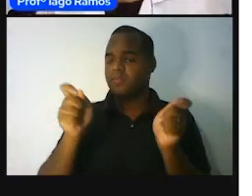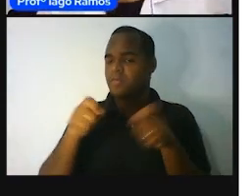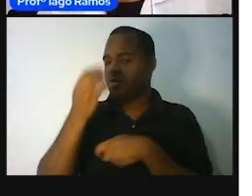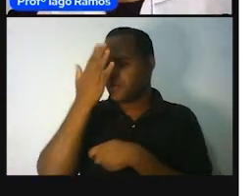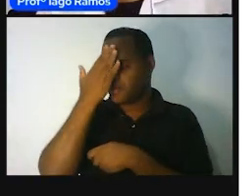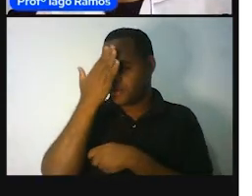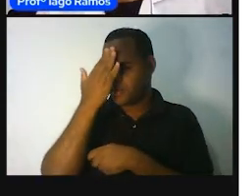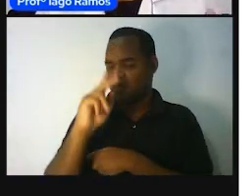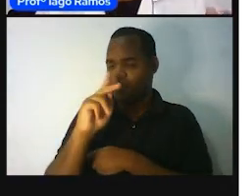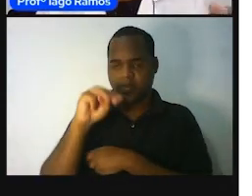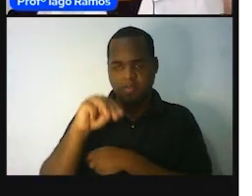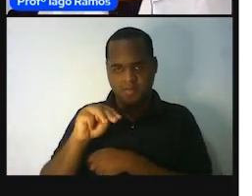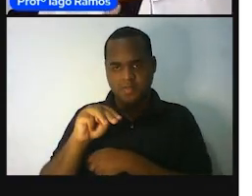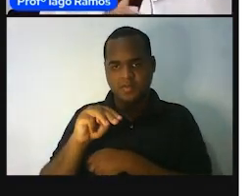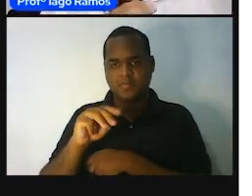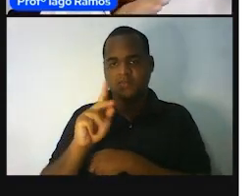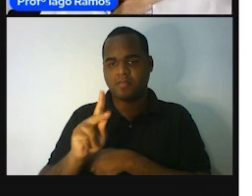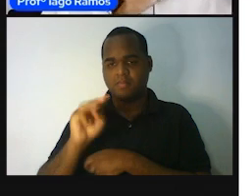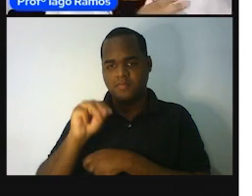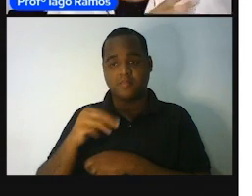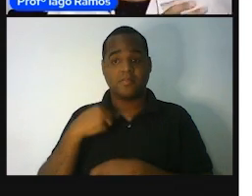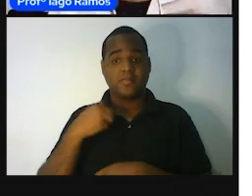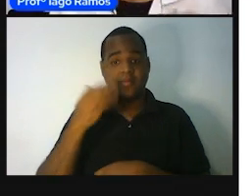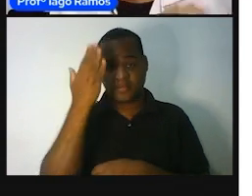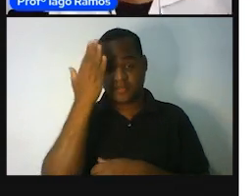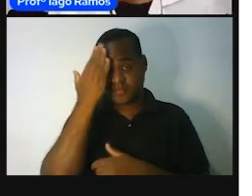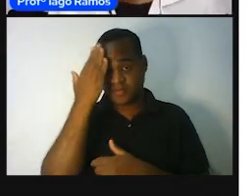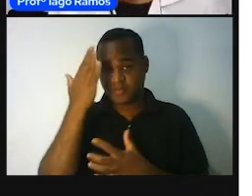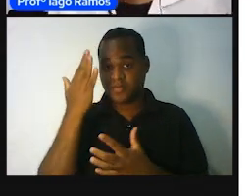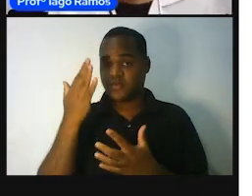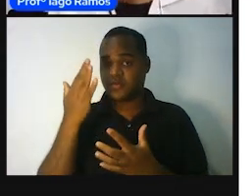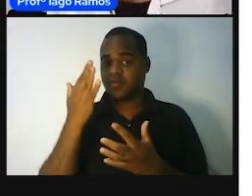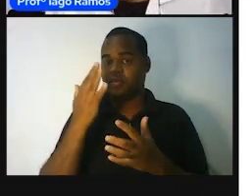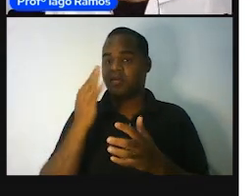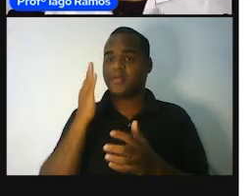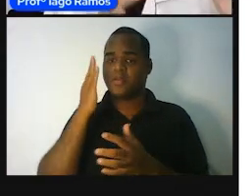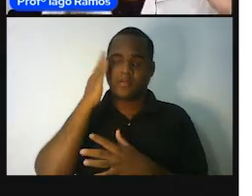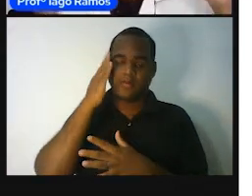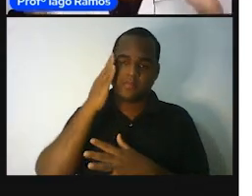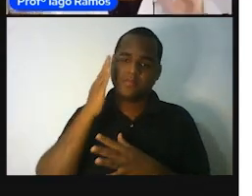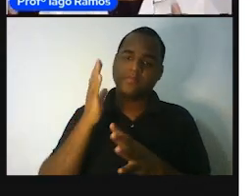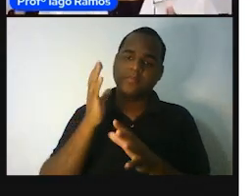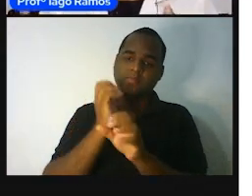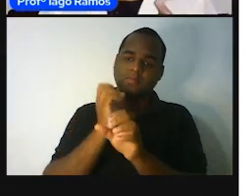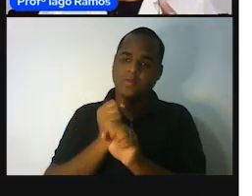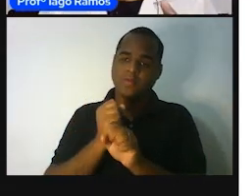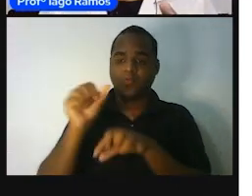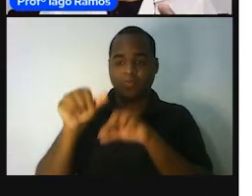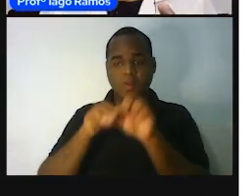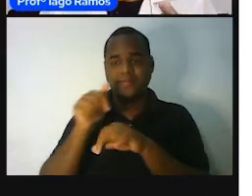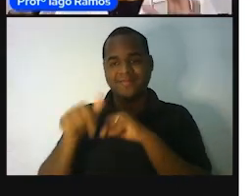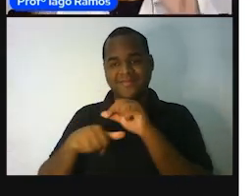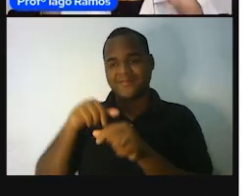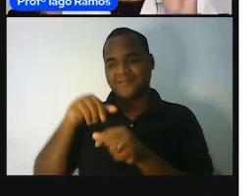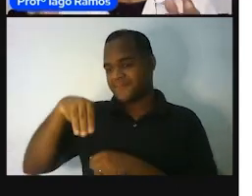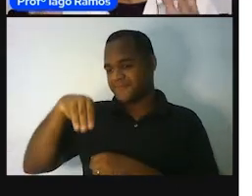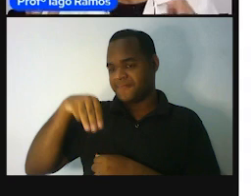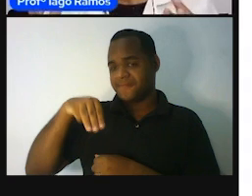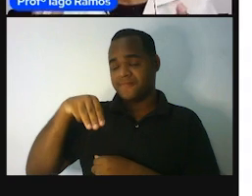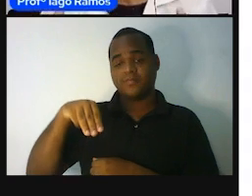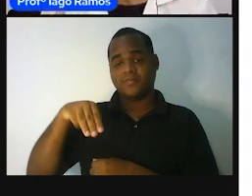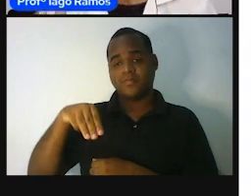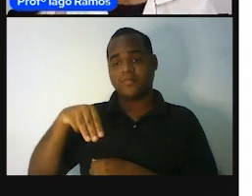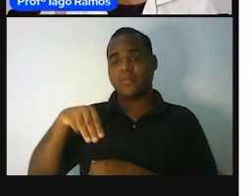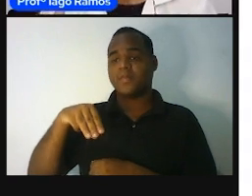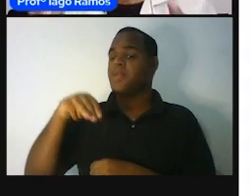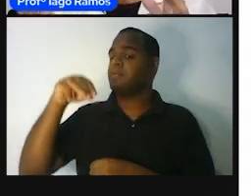quilômetro, a gente tem como pegar a gente que está em quilômetros e medir lá no metro. E o que está